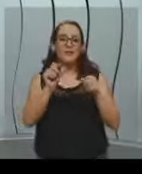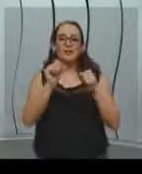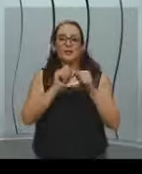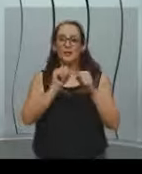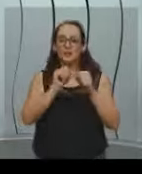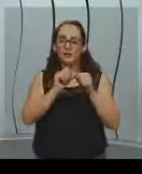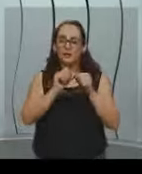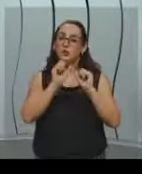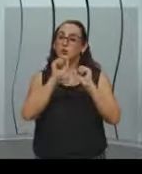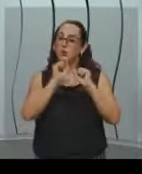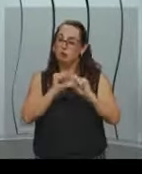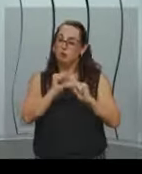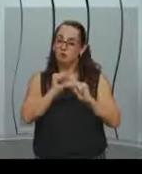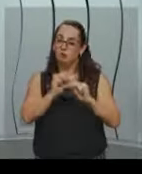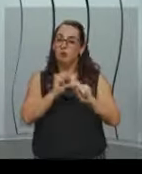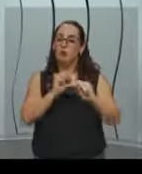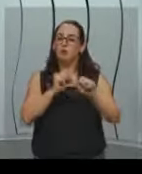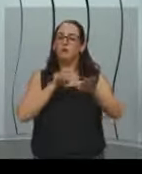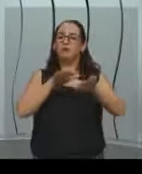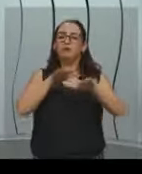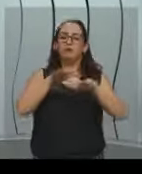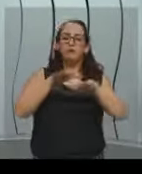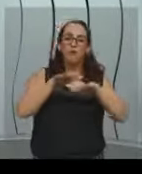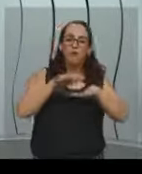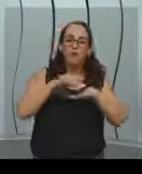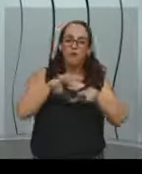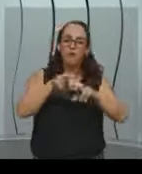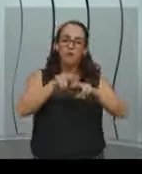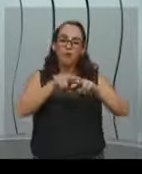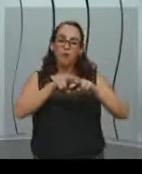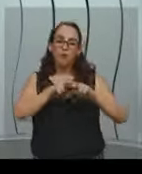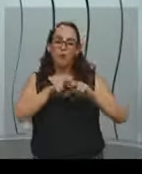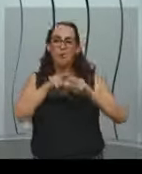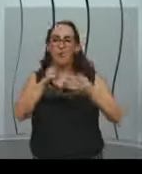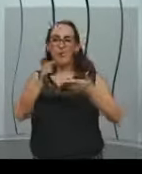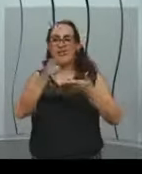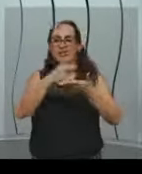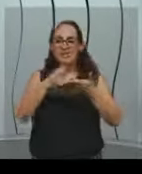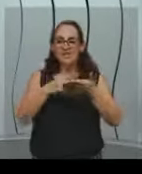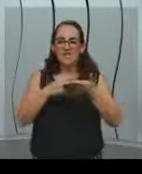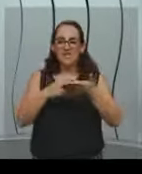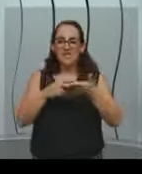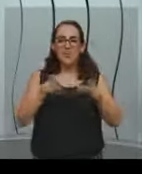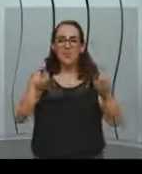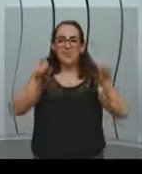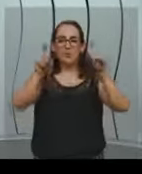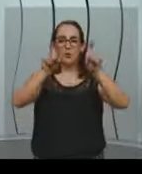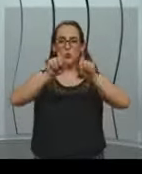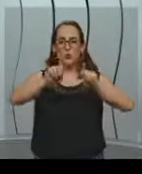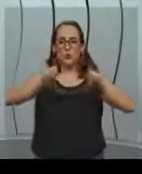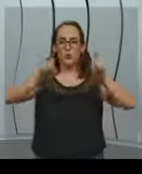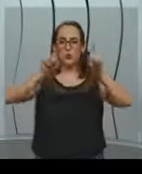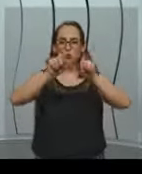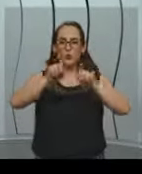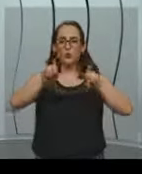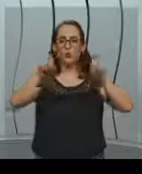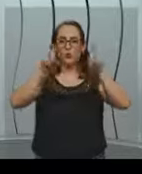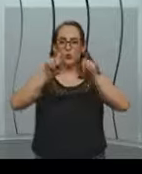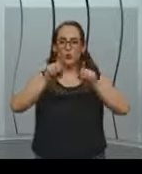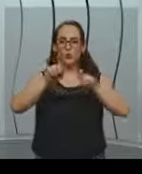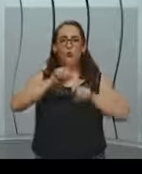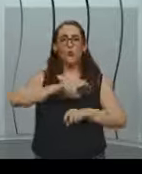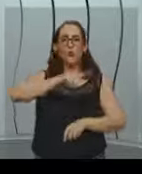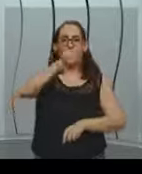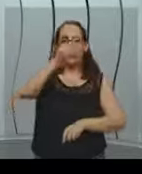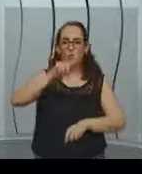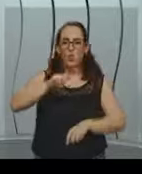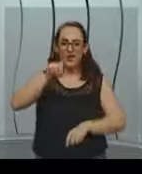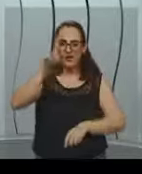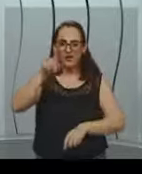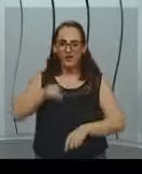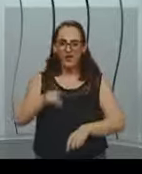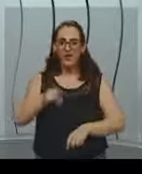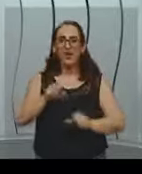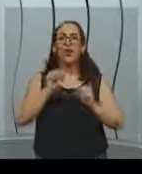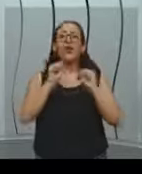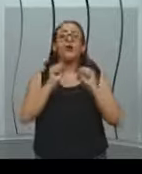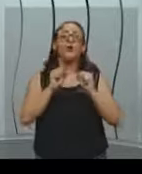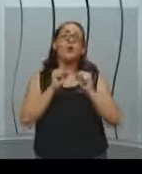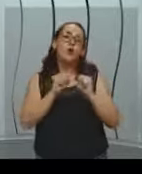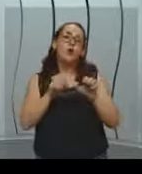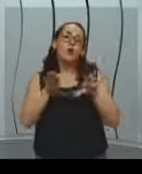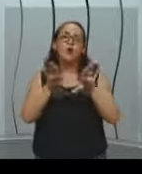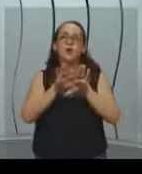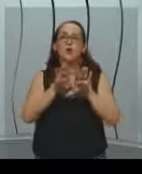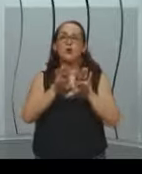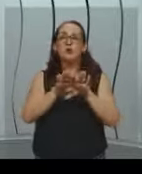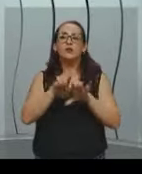de desenho, através da computação gráfica, ou você pode fazer uma animação através da massinha, que é o